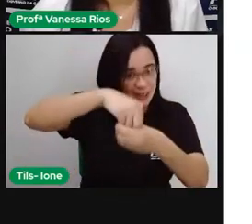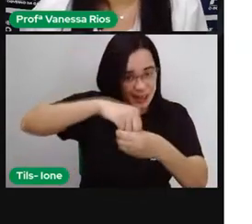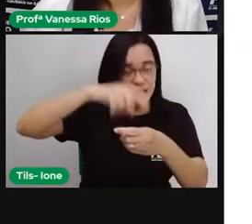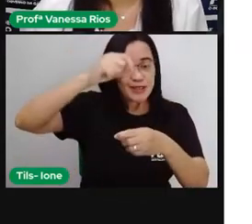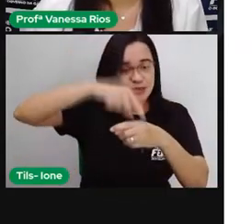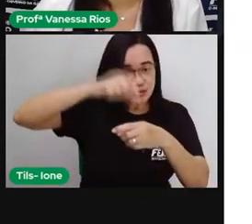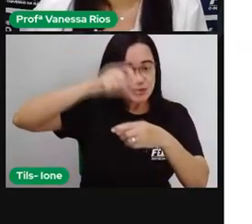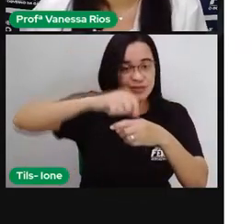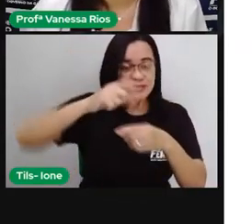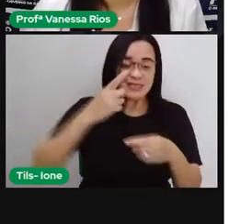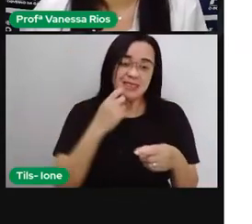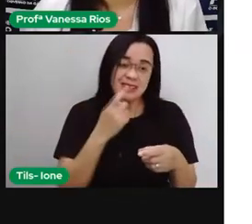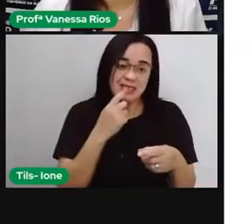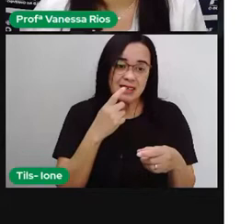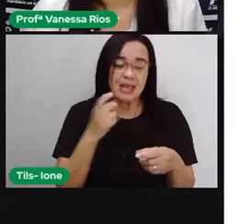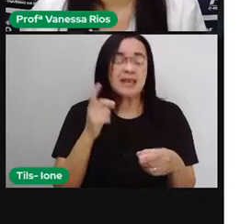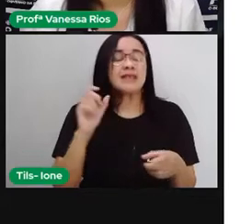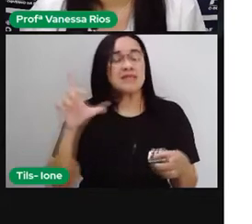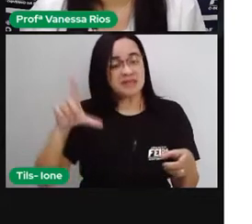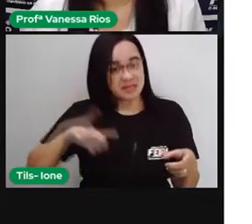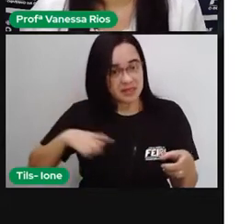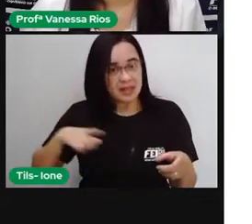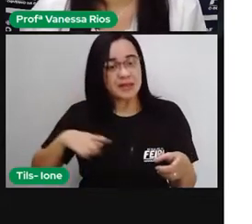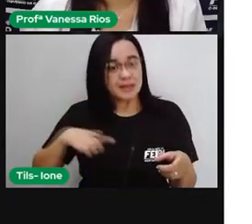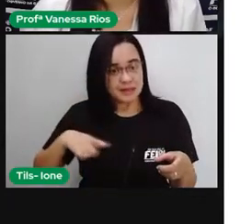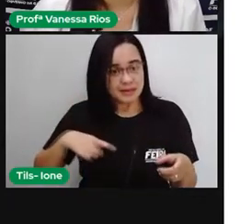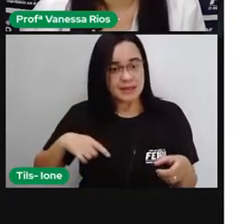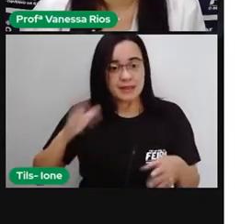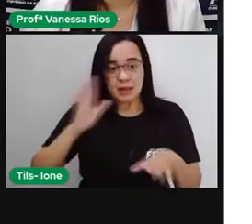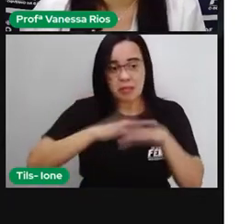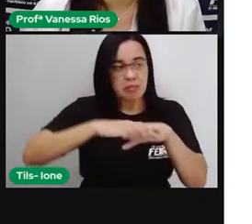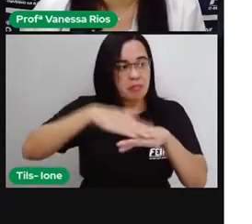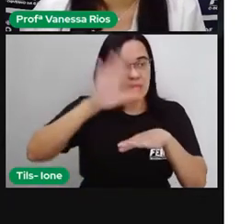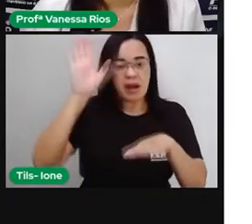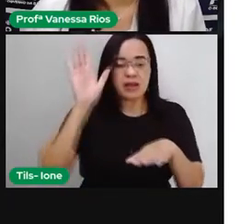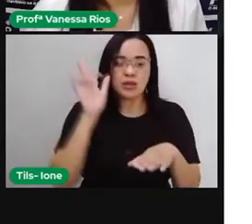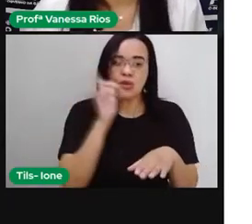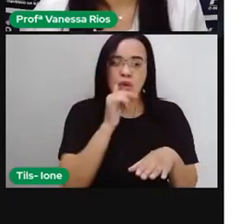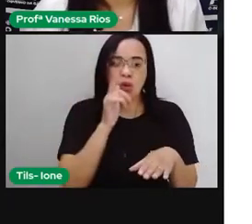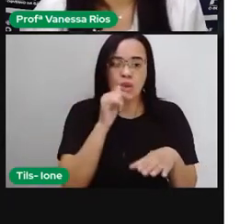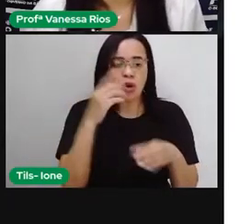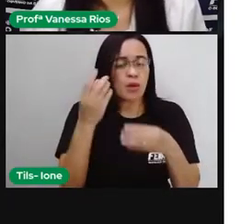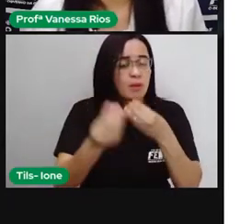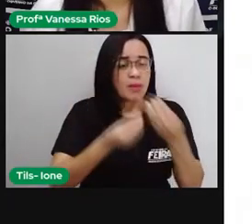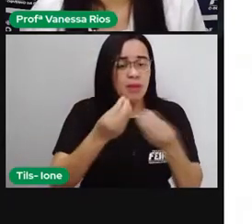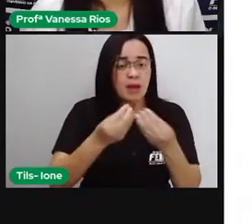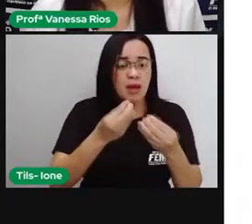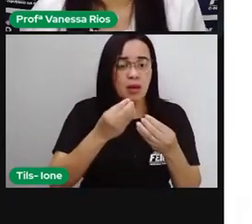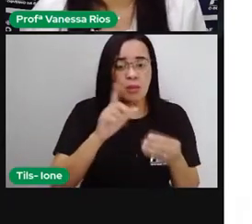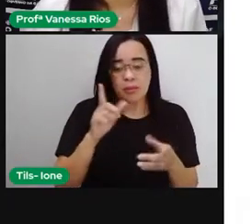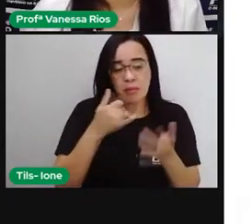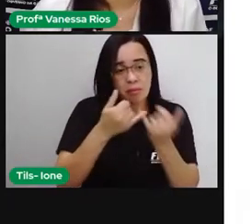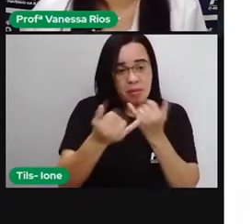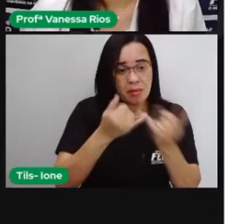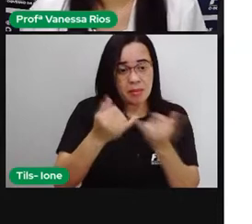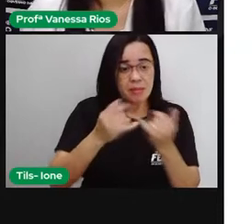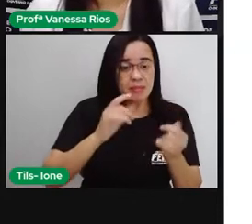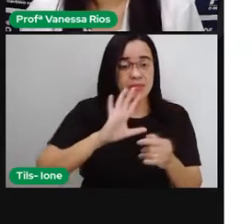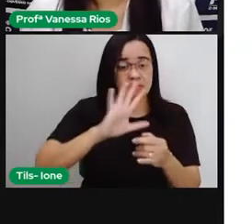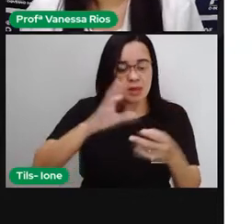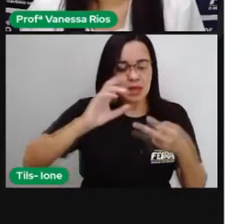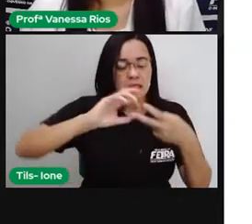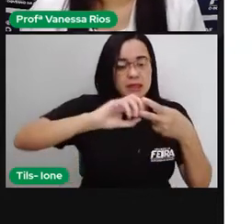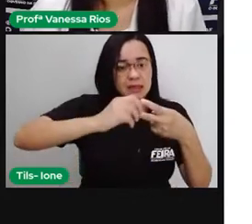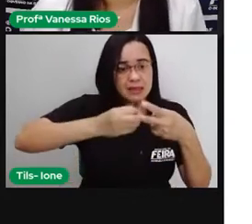E dentro dessa parte líquida, que corresponde aí a maior parte, né, do sangue, existem aí células diferentes, cada